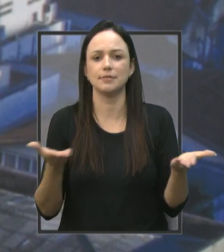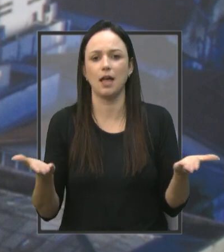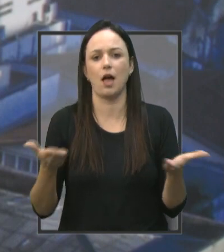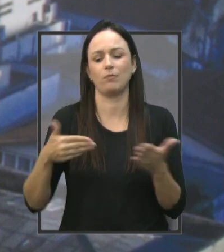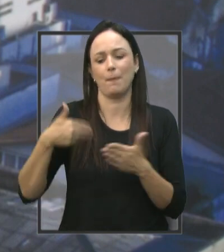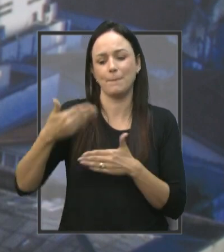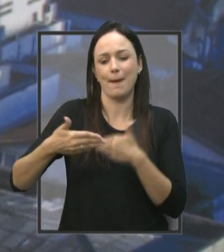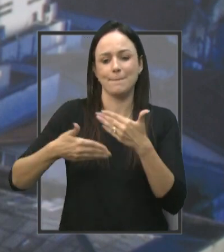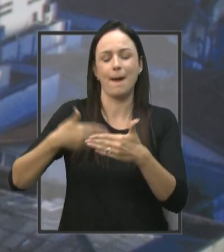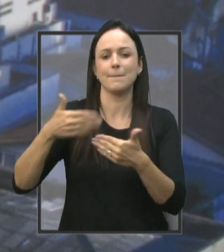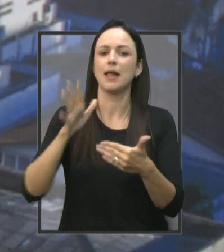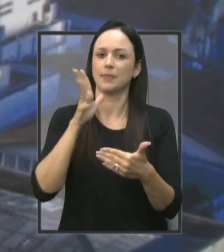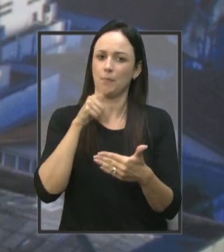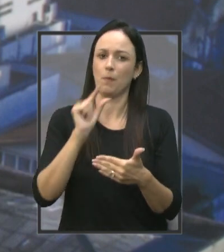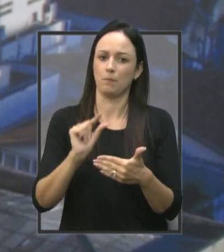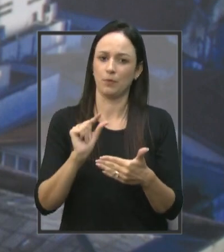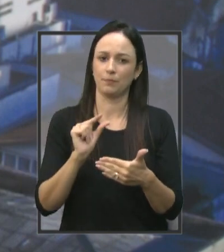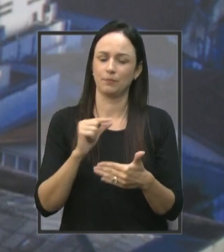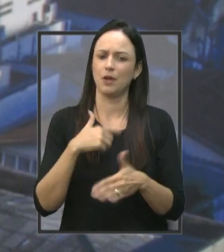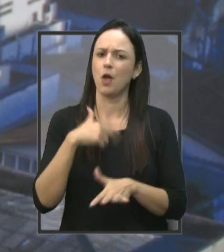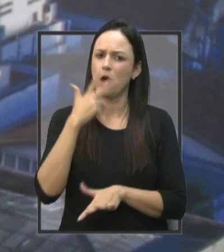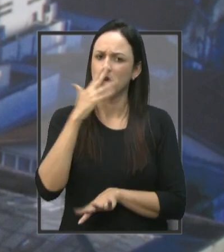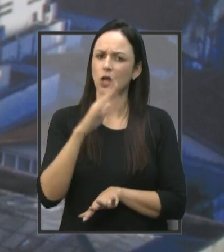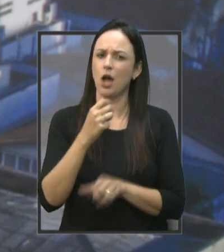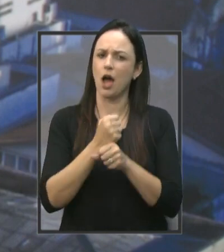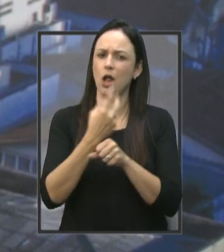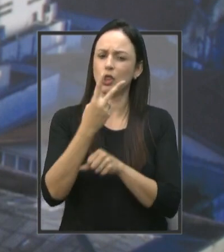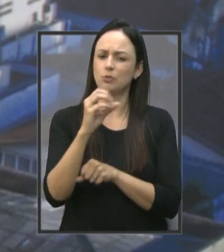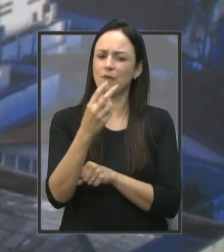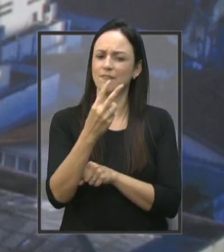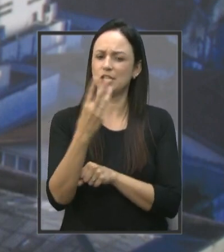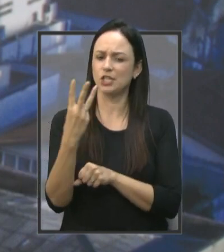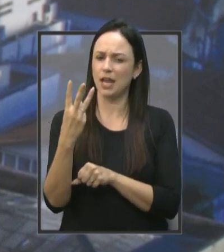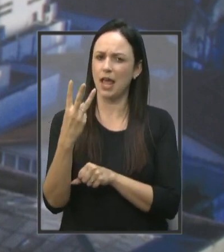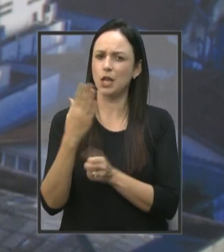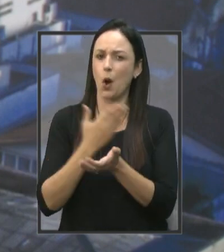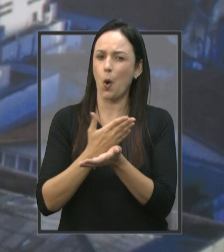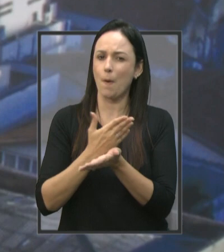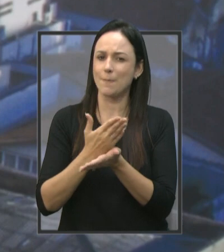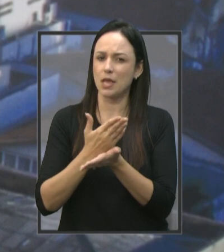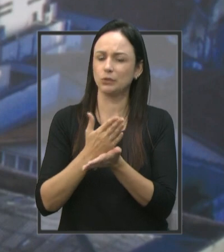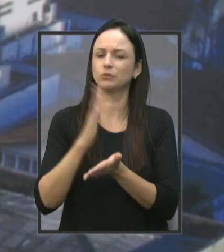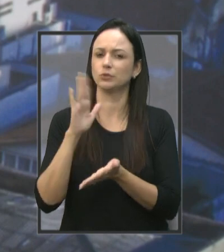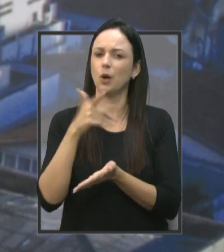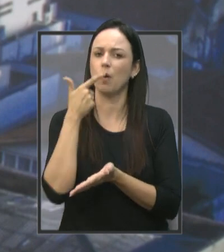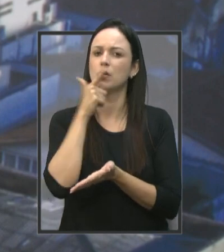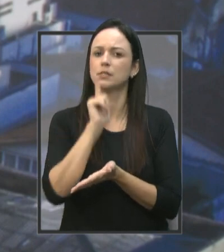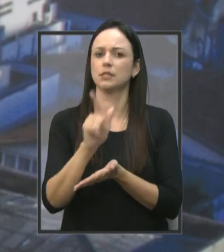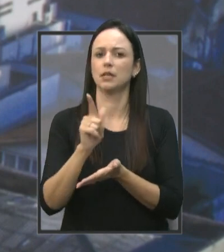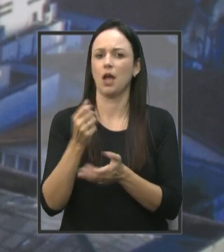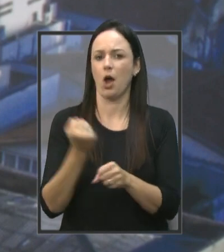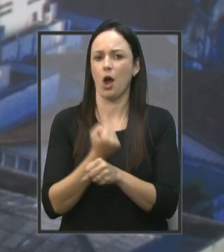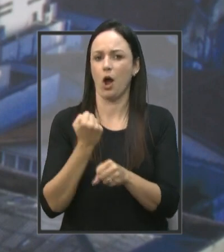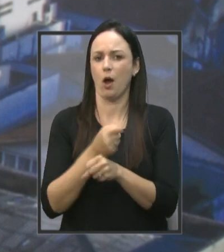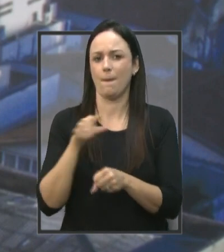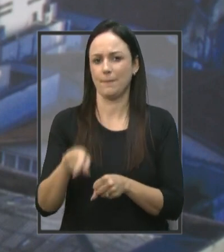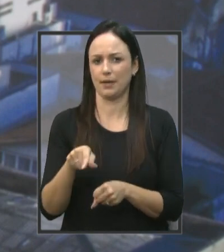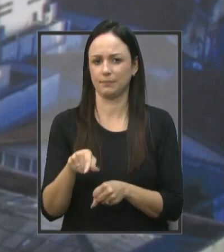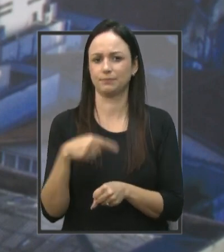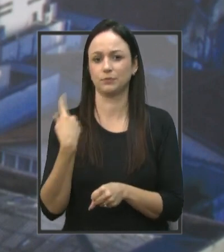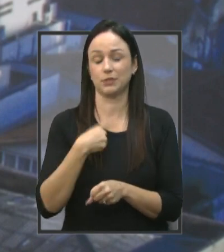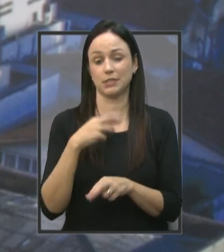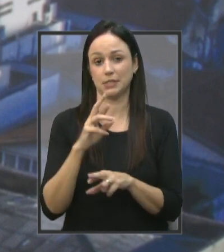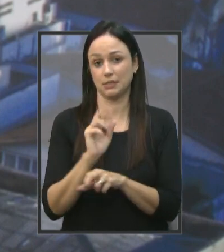Mas eu acredito que no começo de 2023 A gente consiga já Iniciar essas obras Que a gente tem